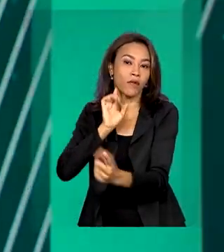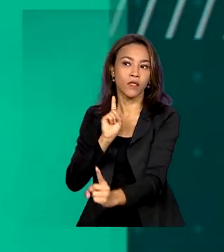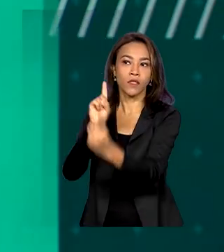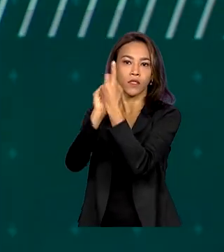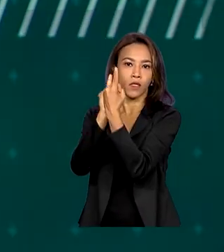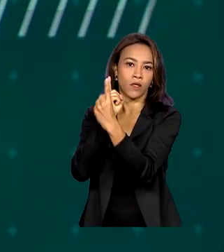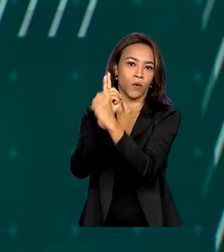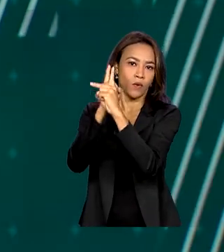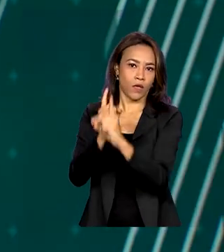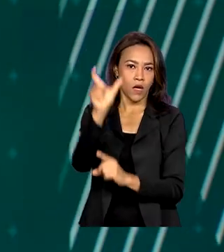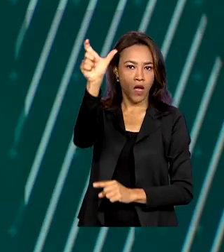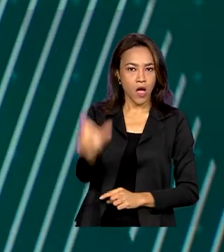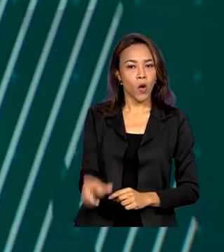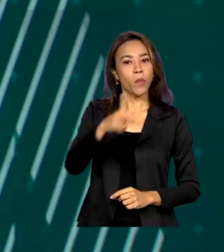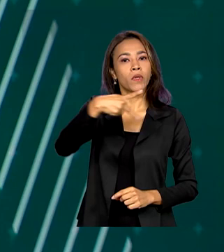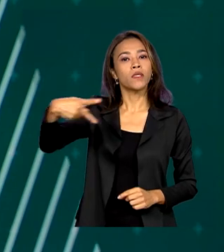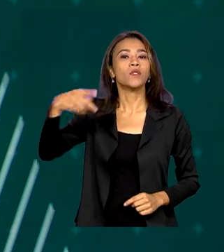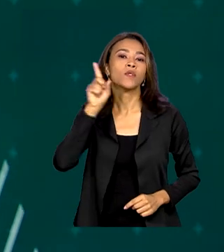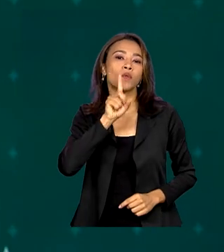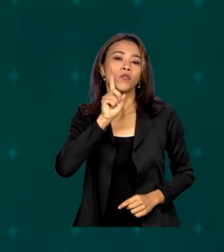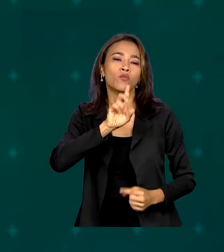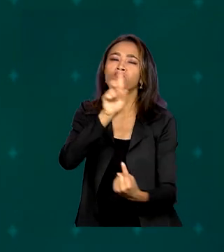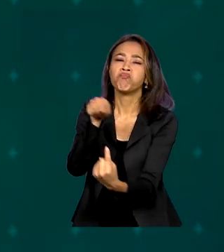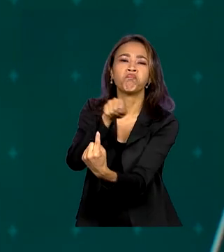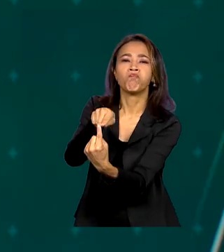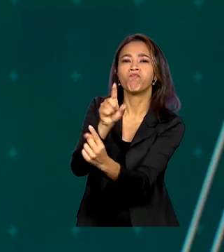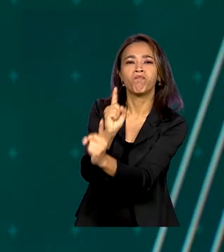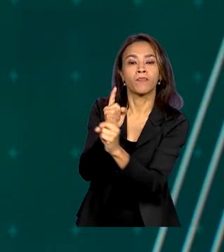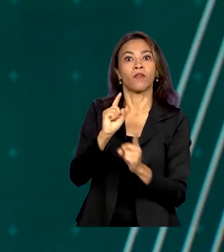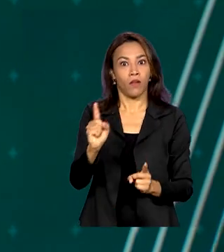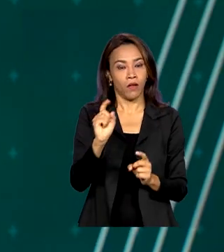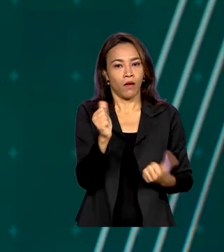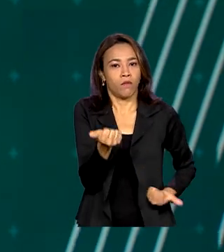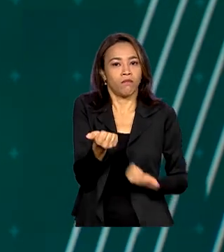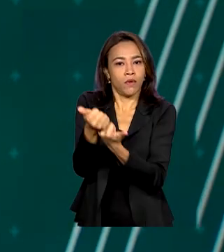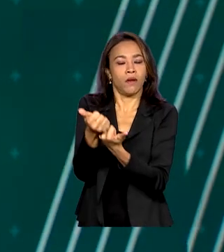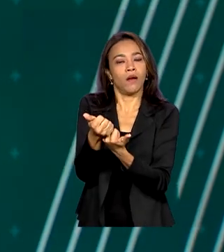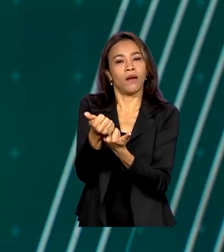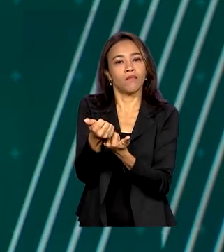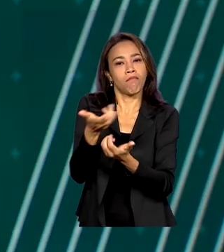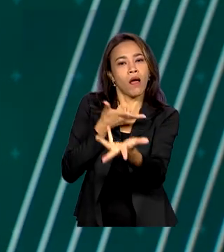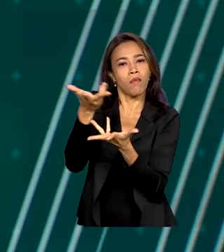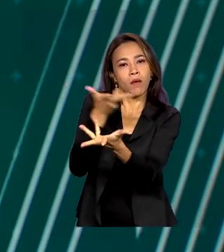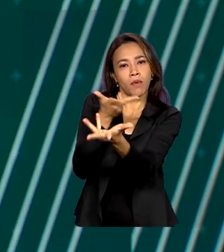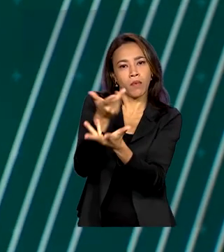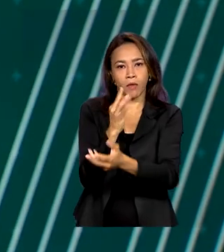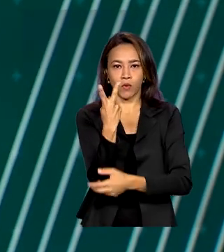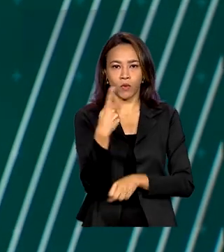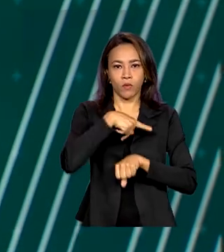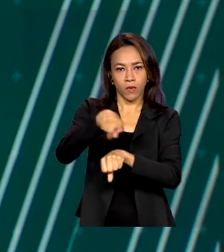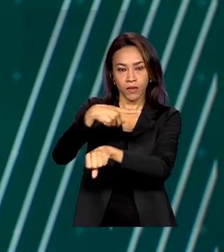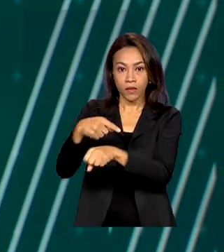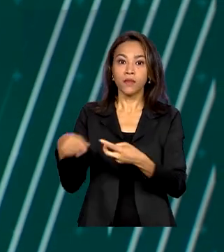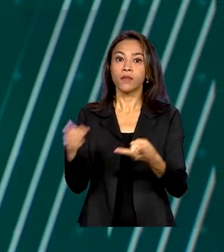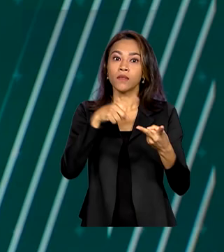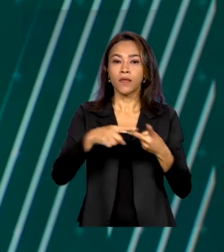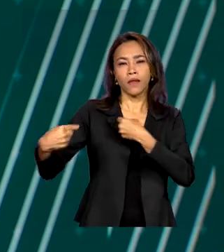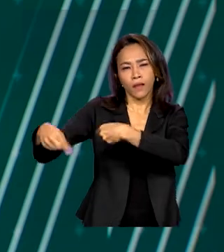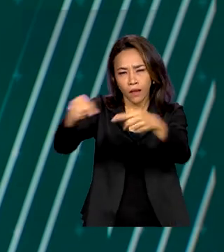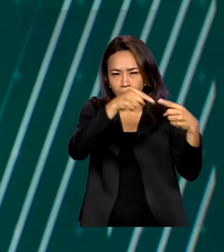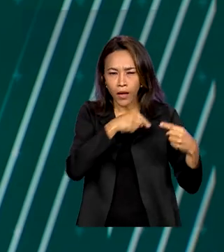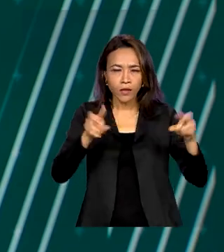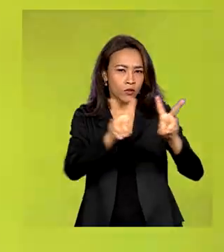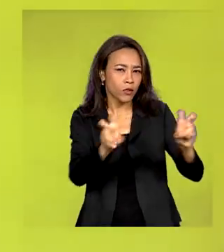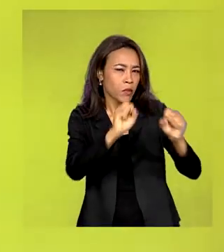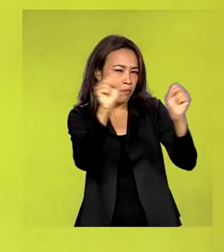Biden. Entre os objetivos do encontro está o fortalecimento das relações entre os dois países e debates para ações pela paz no mundo